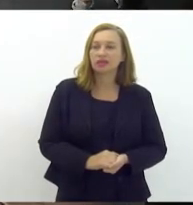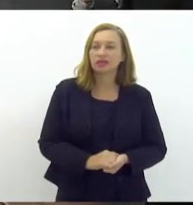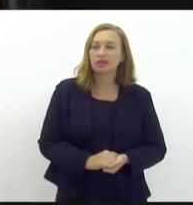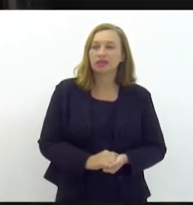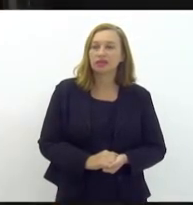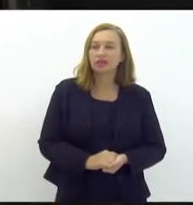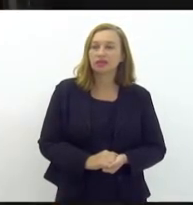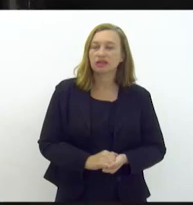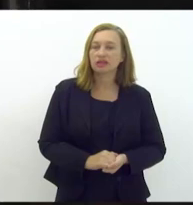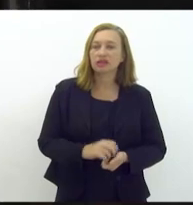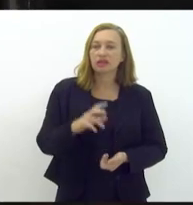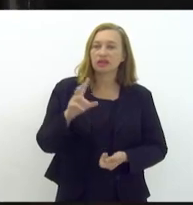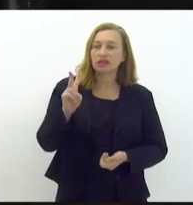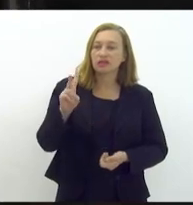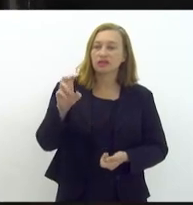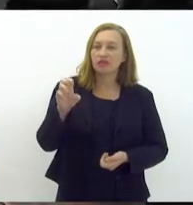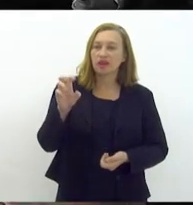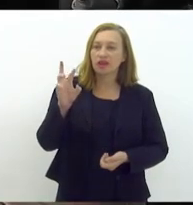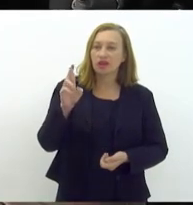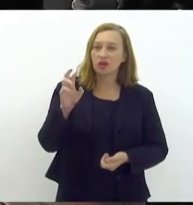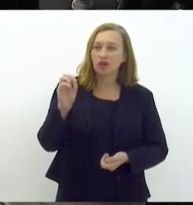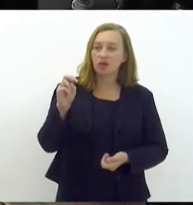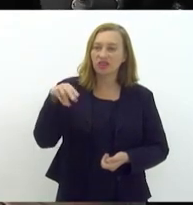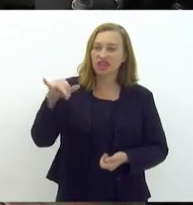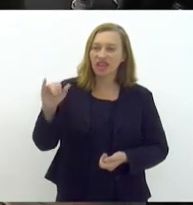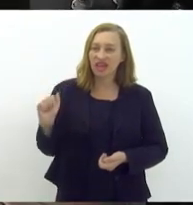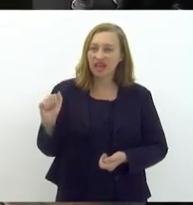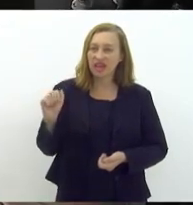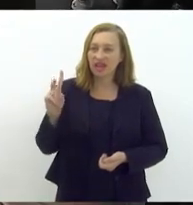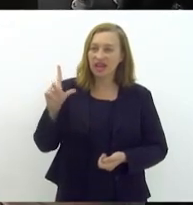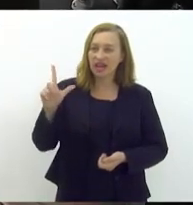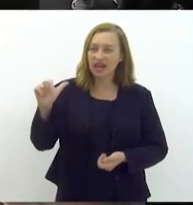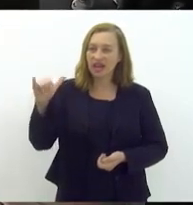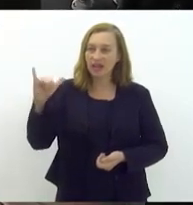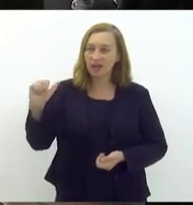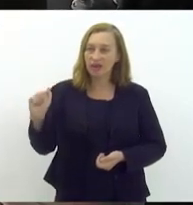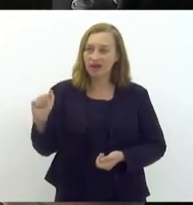Verônica Lima. Essa é a melhor de todas.